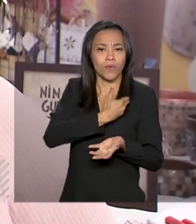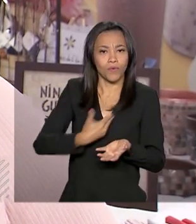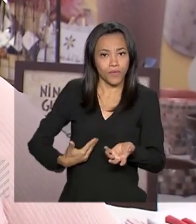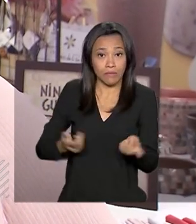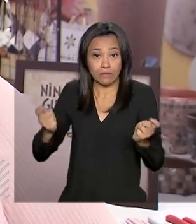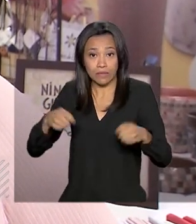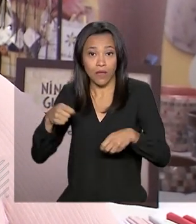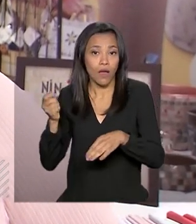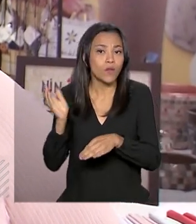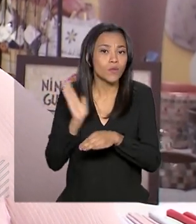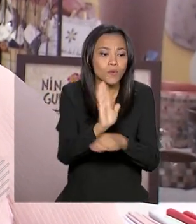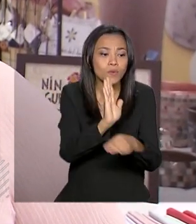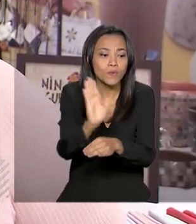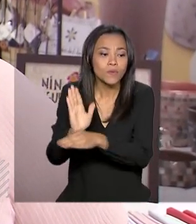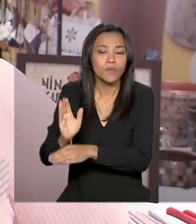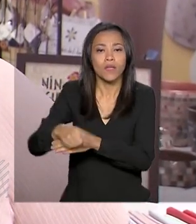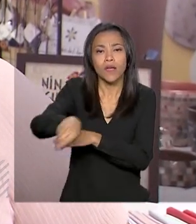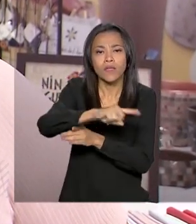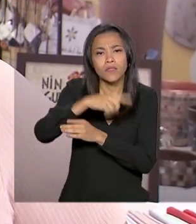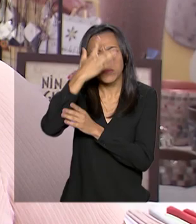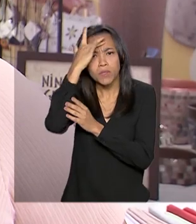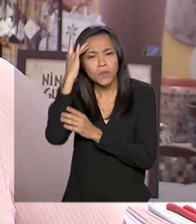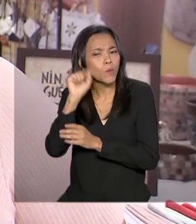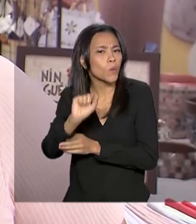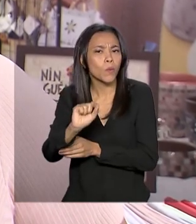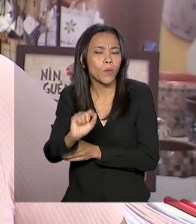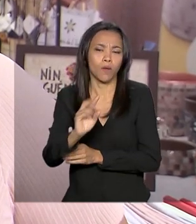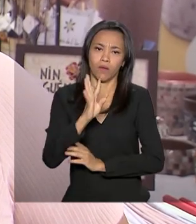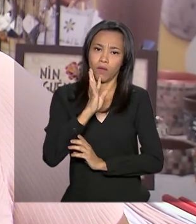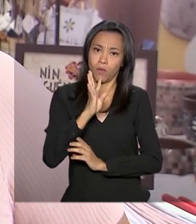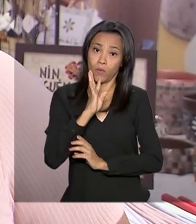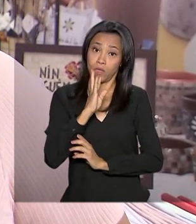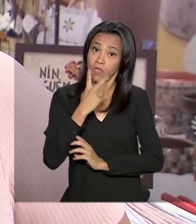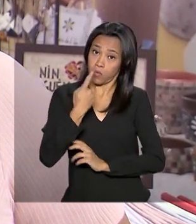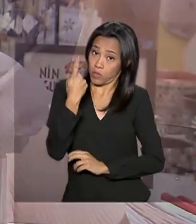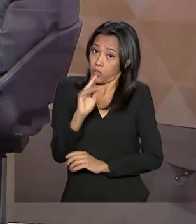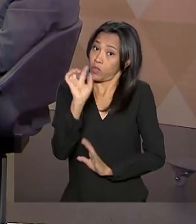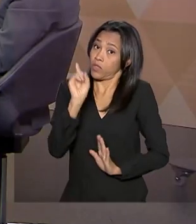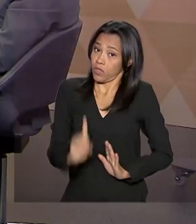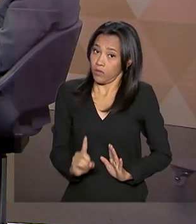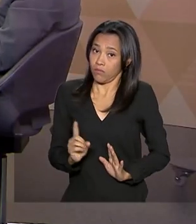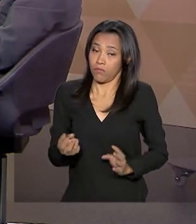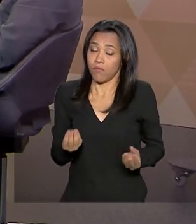ajudar a população a conhecer melhor os seus direitos.